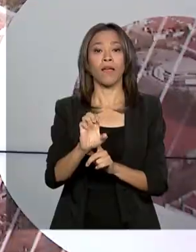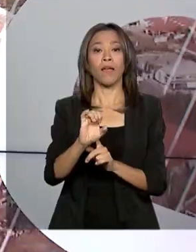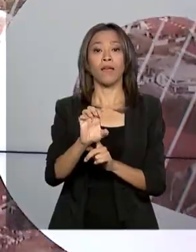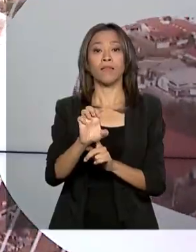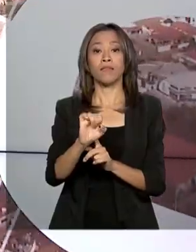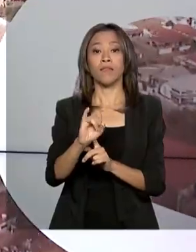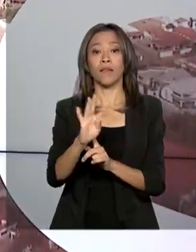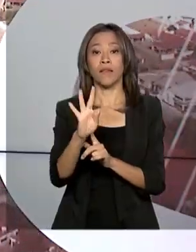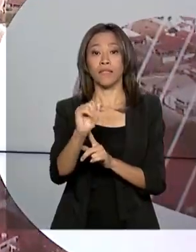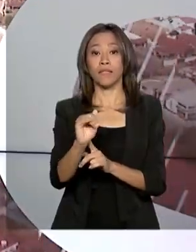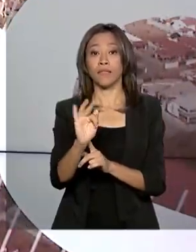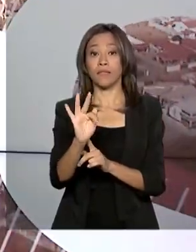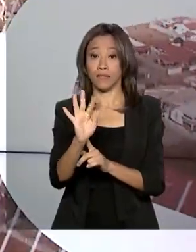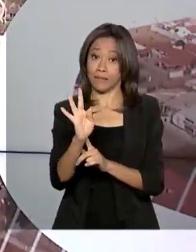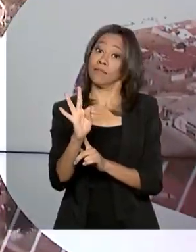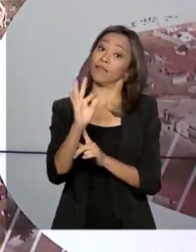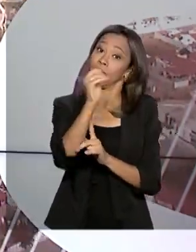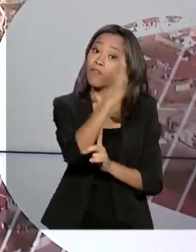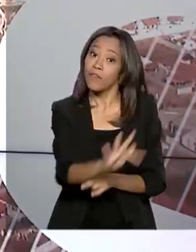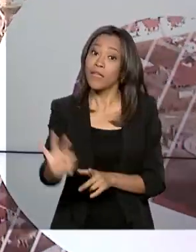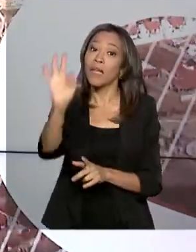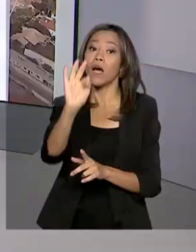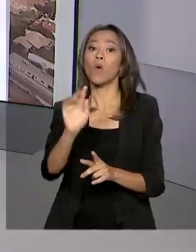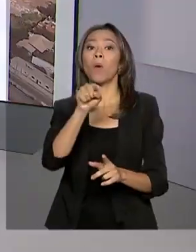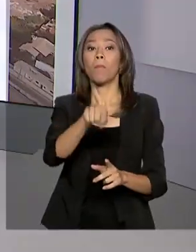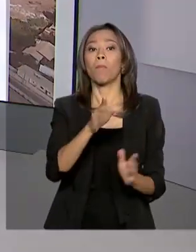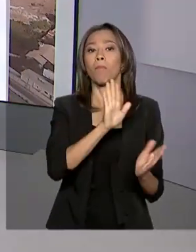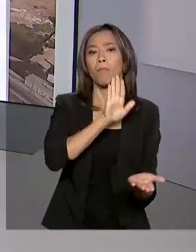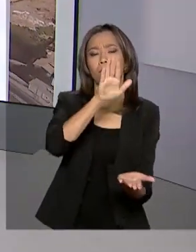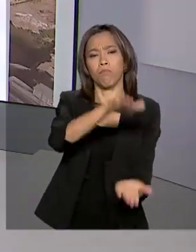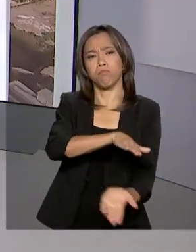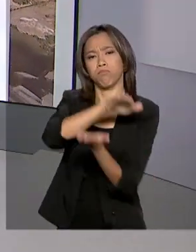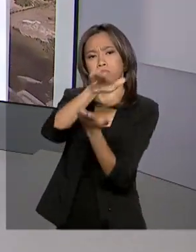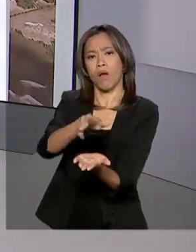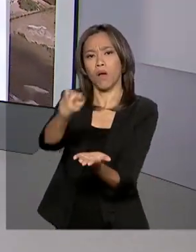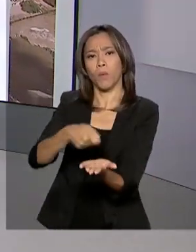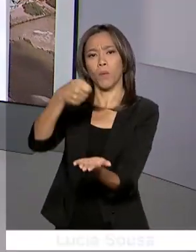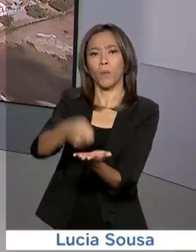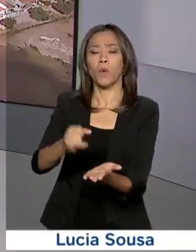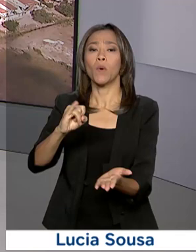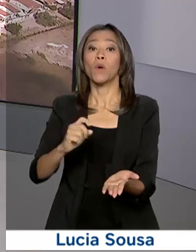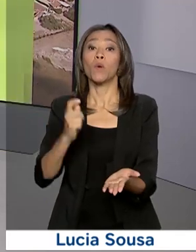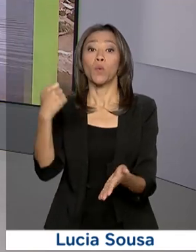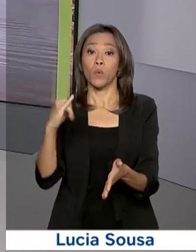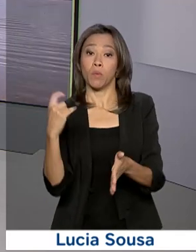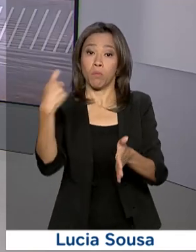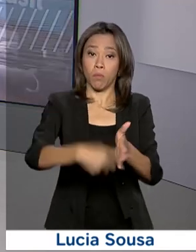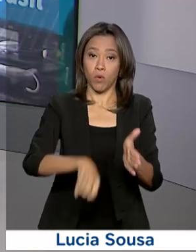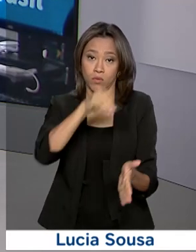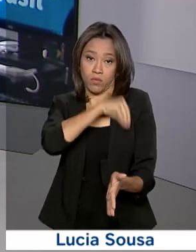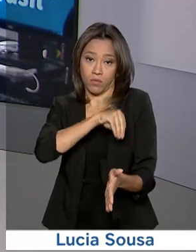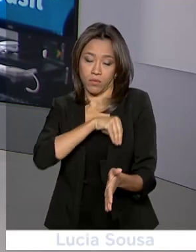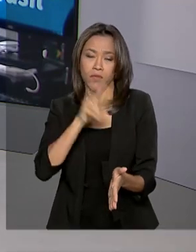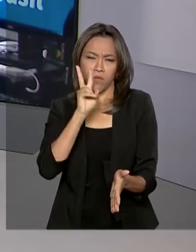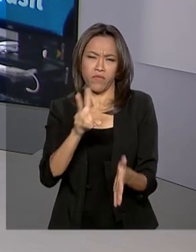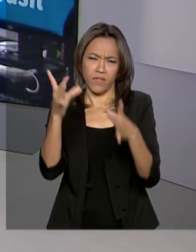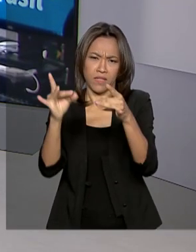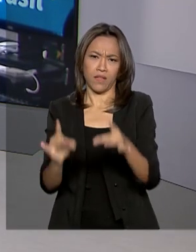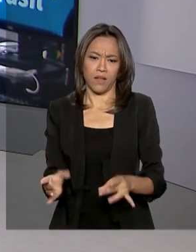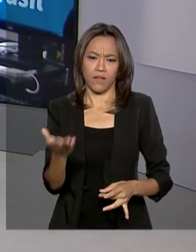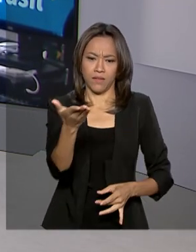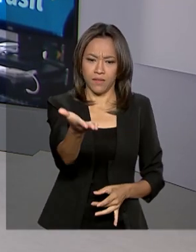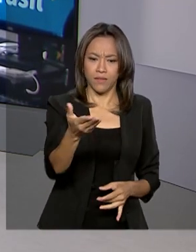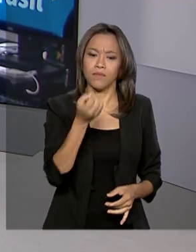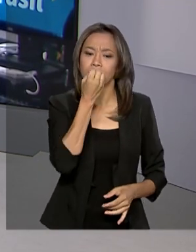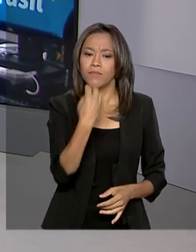o sétimo lote de restituição do imposto de renda. Vamos até São Paulo saber os detalhes ao vivo com Dimas Soldi. Oi, Dimas,